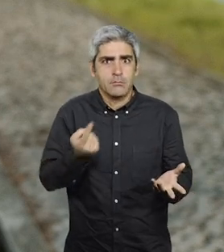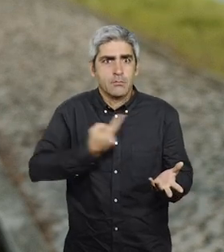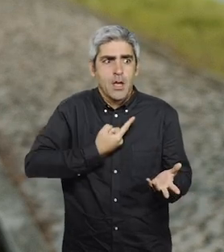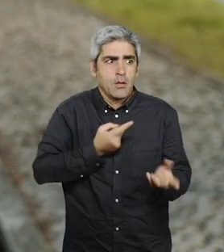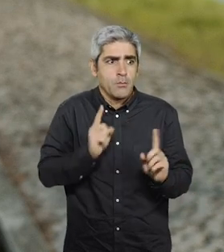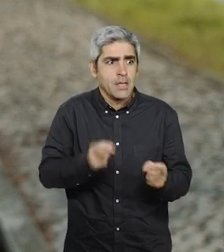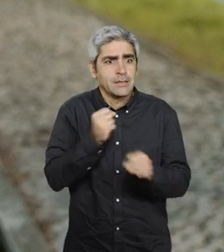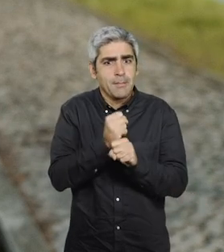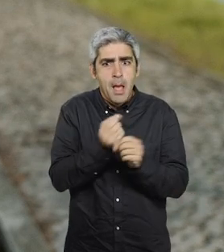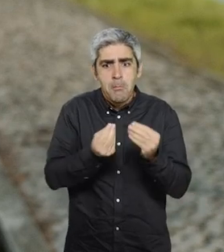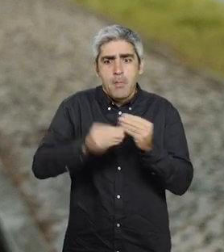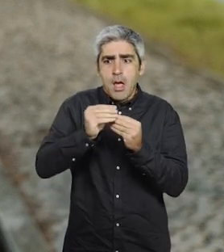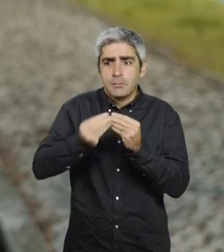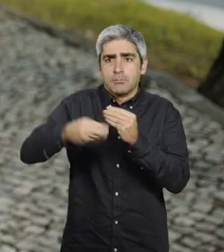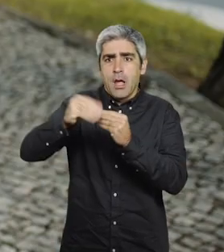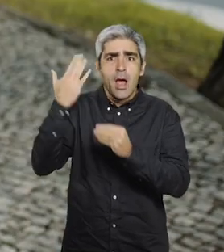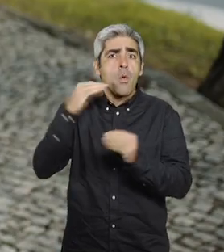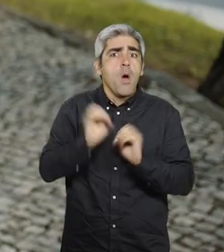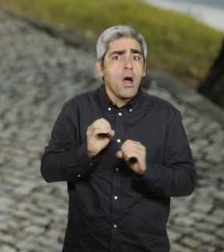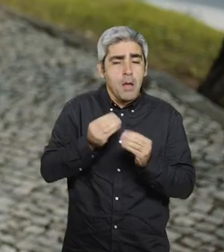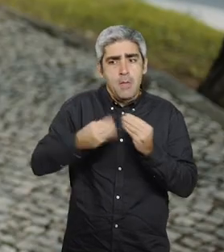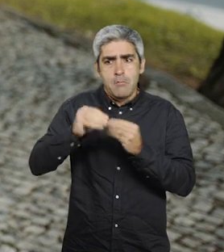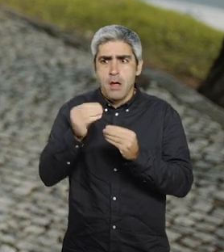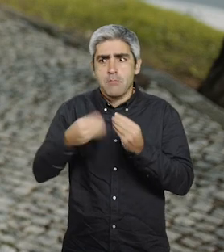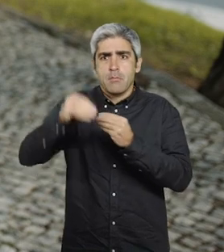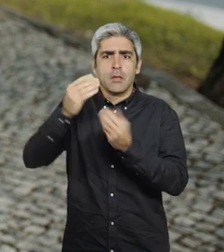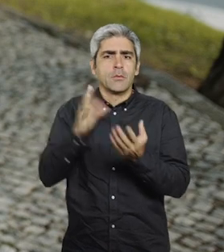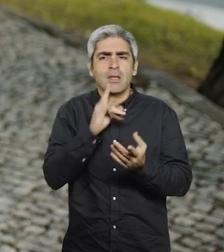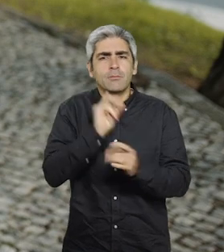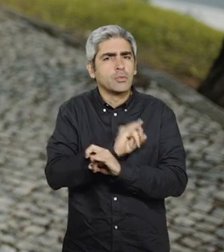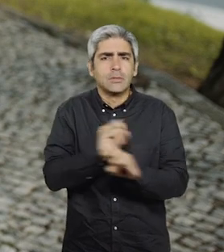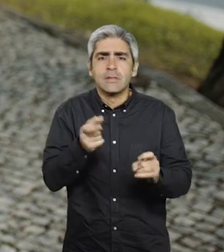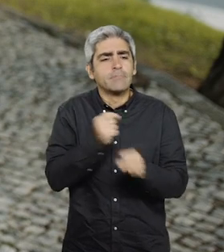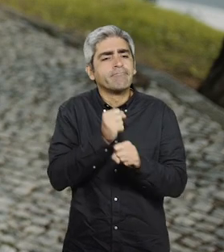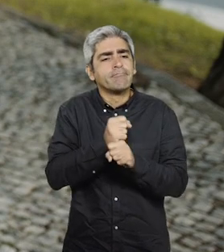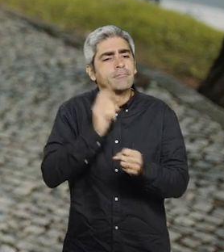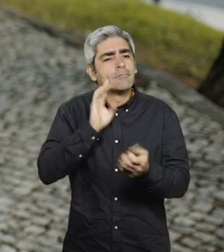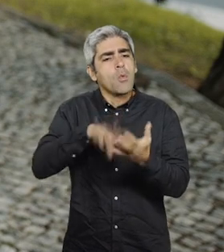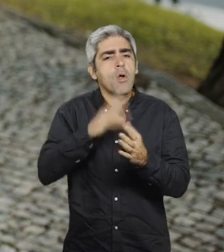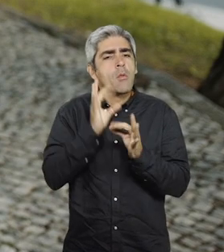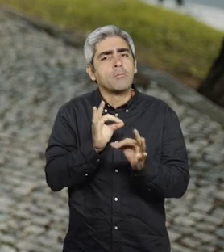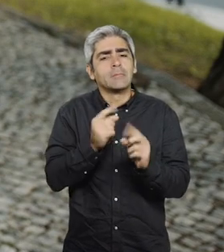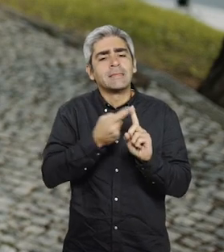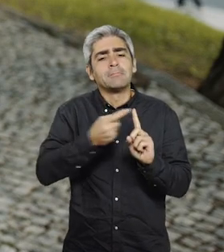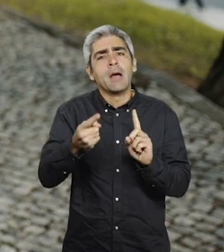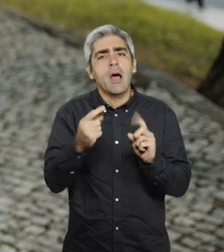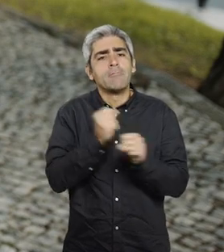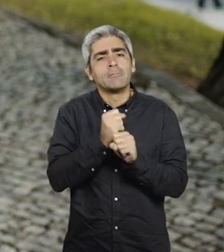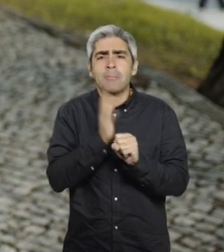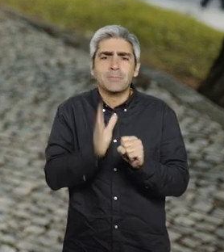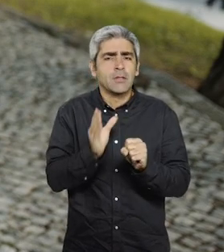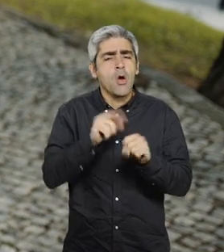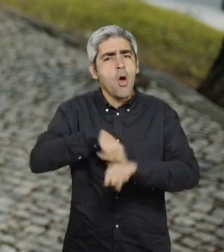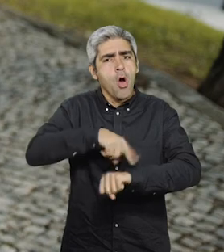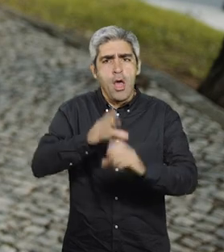Começamos a ter outras tarefas que nós não tínhamos e ninguém consegue, no fundo, cumprir todas as tarefas que tem na semana sem estar a fazer